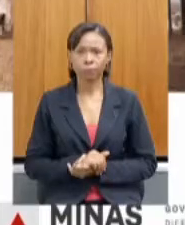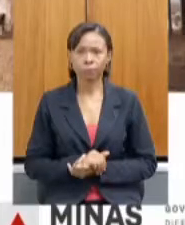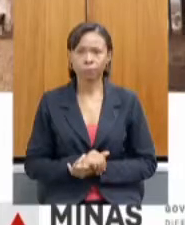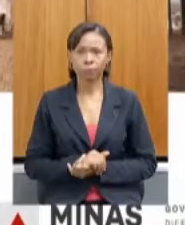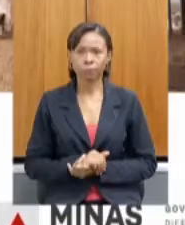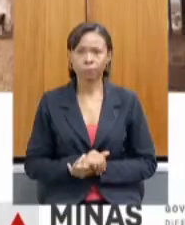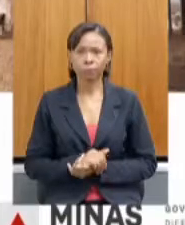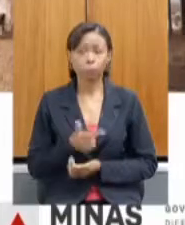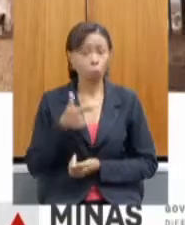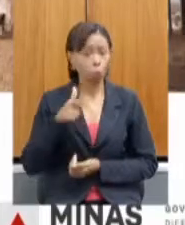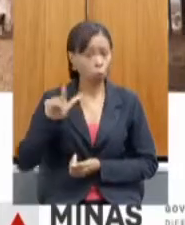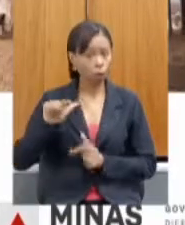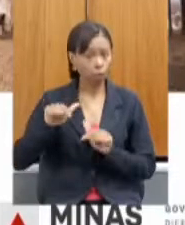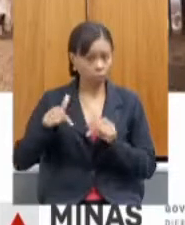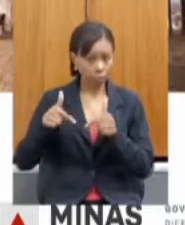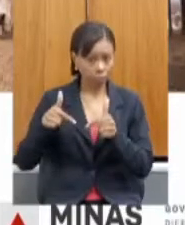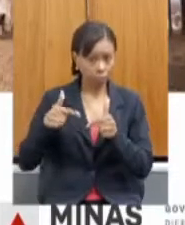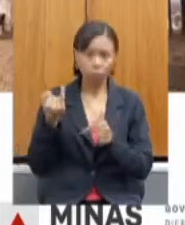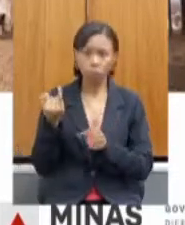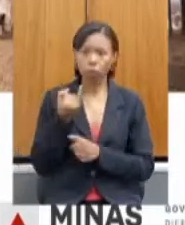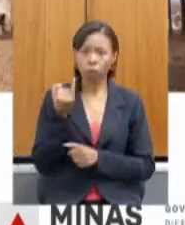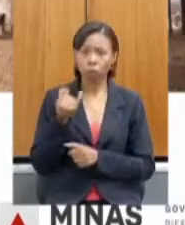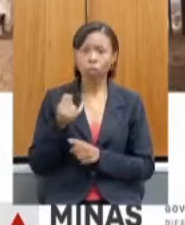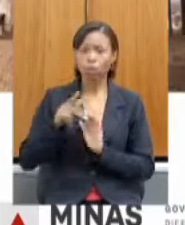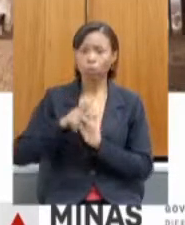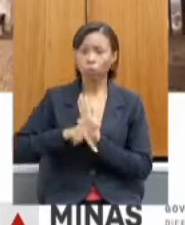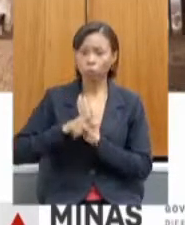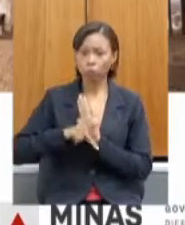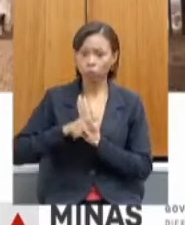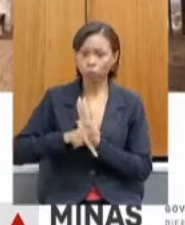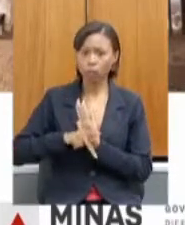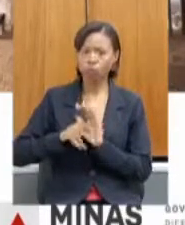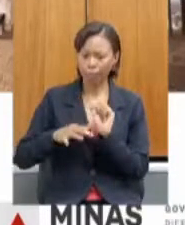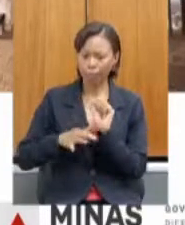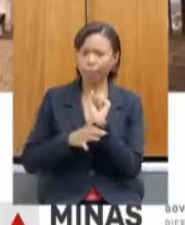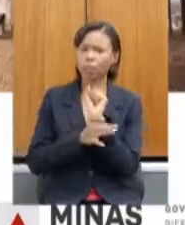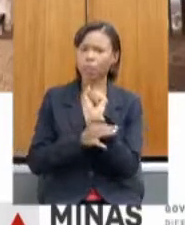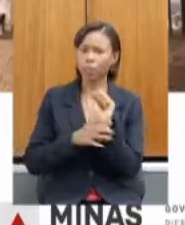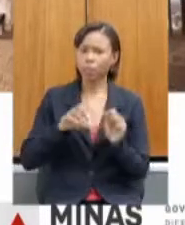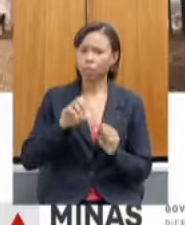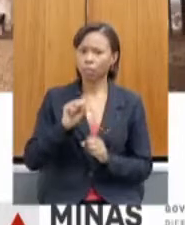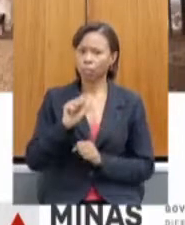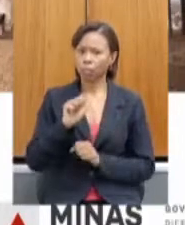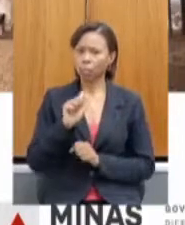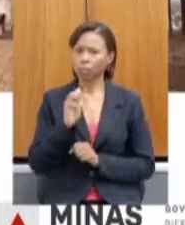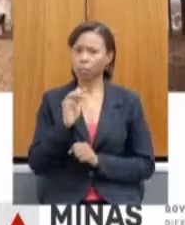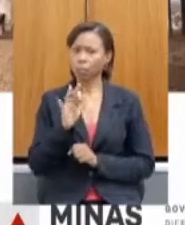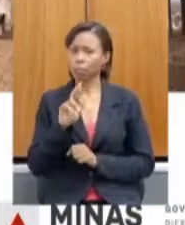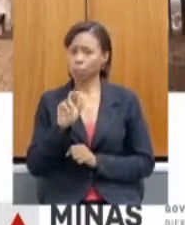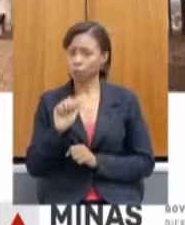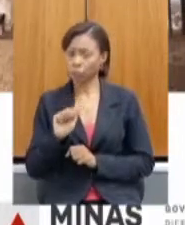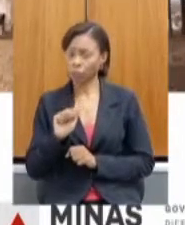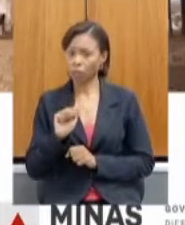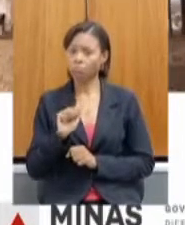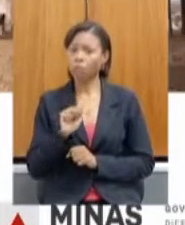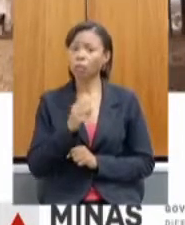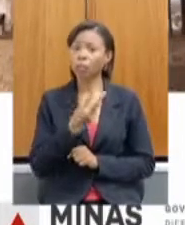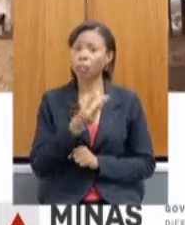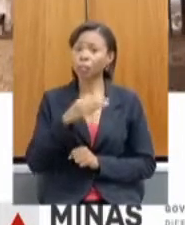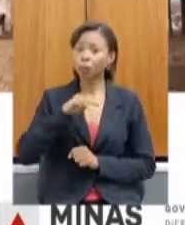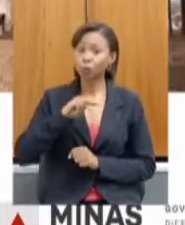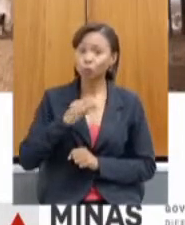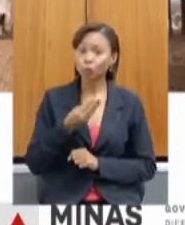Outra ação muito importante é o programa Garantia Safra. Foram liberados 3 milhões para 29.800